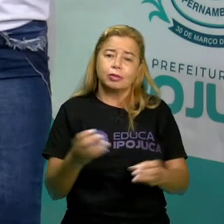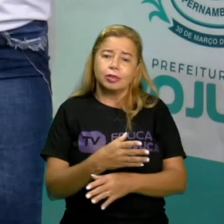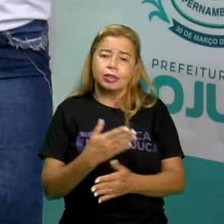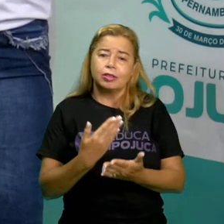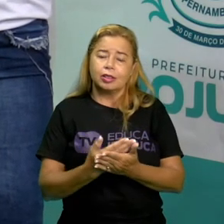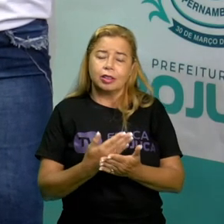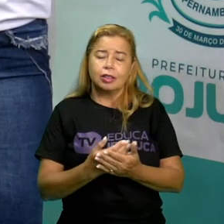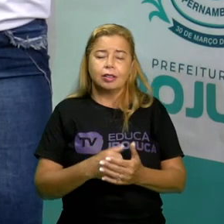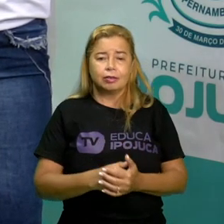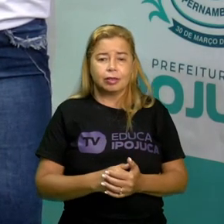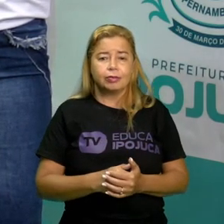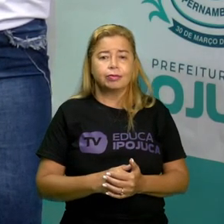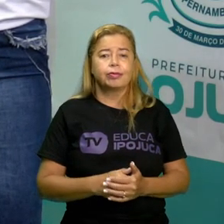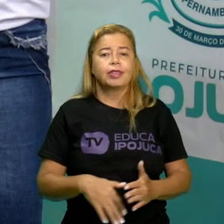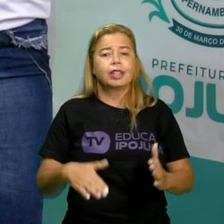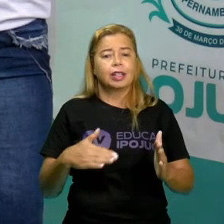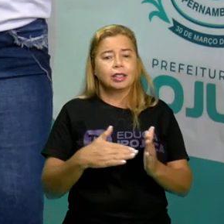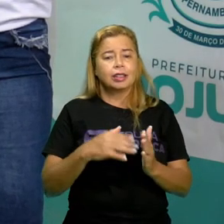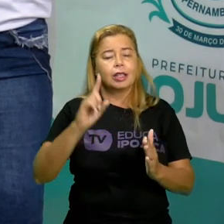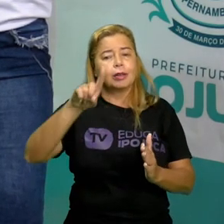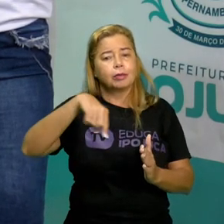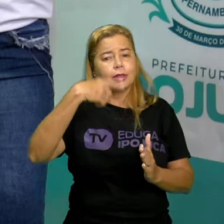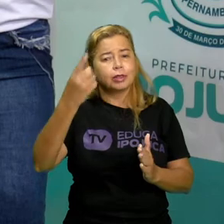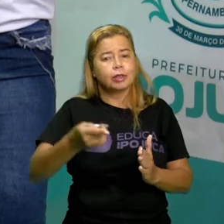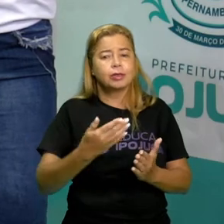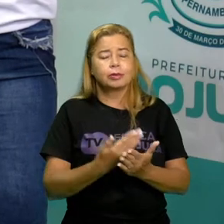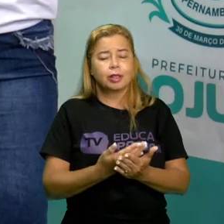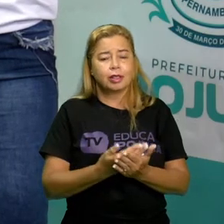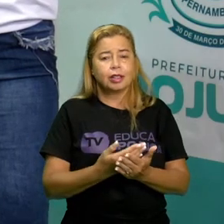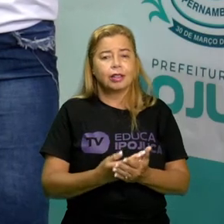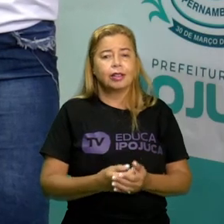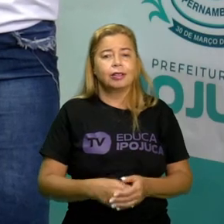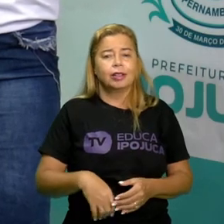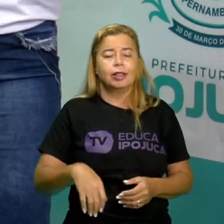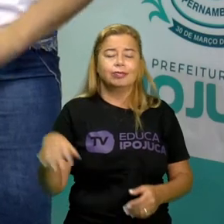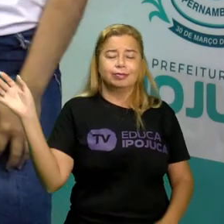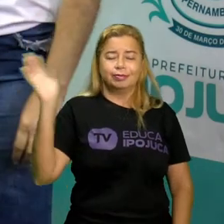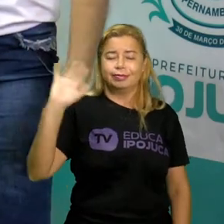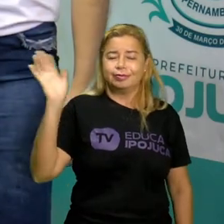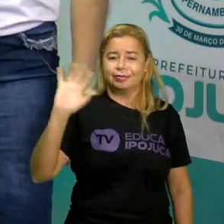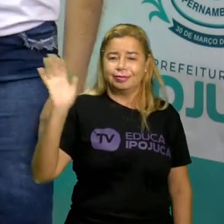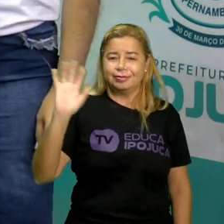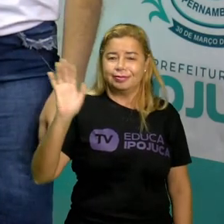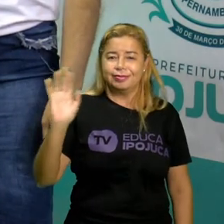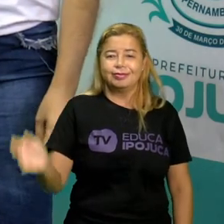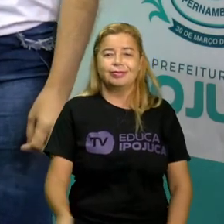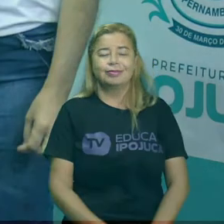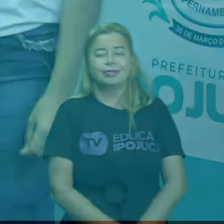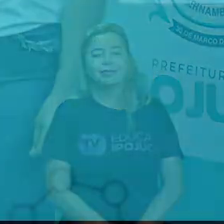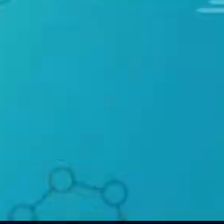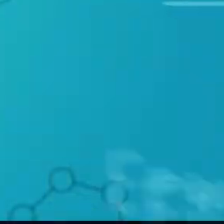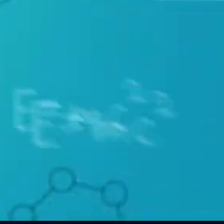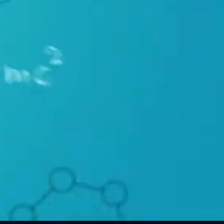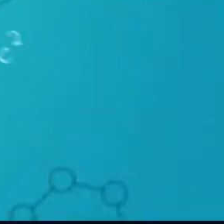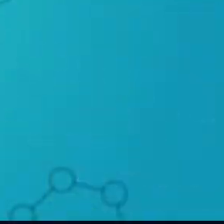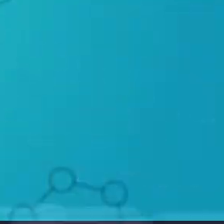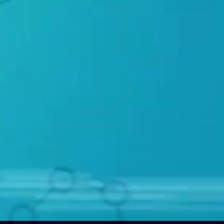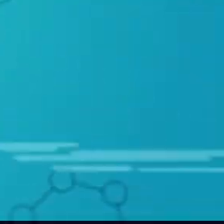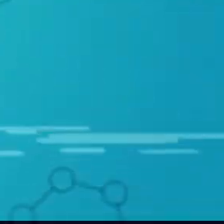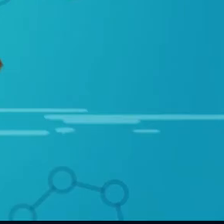aguardo vocês na próxima aula bons estudos e até lá e